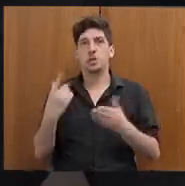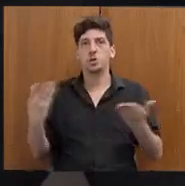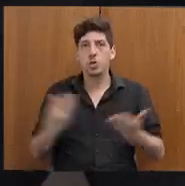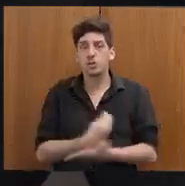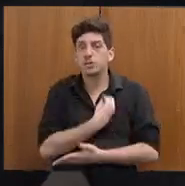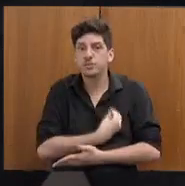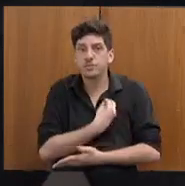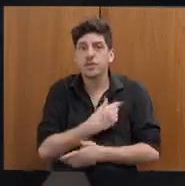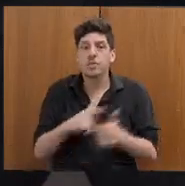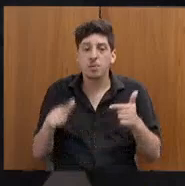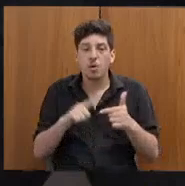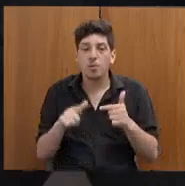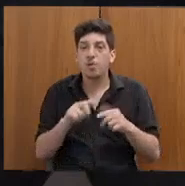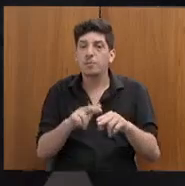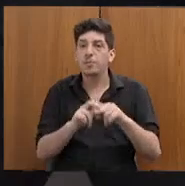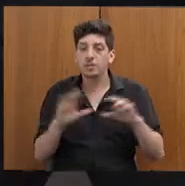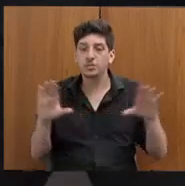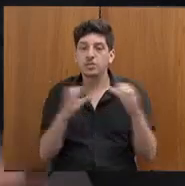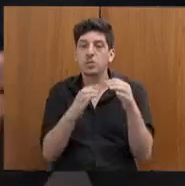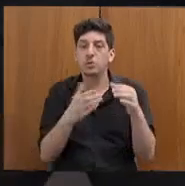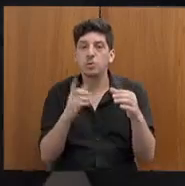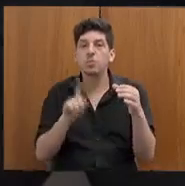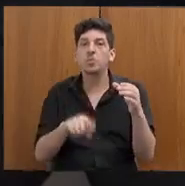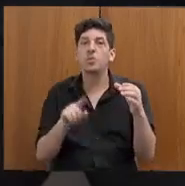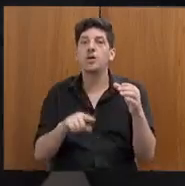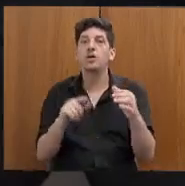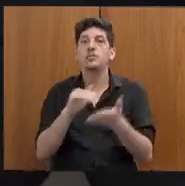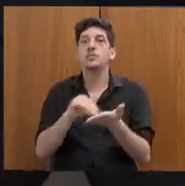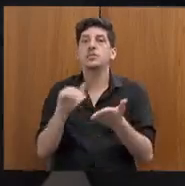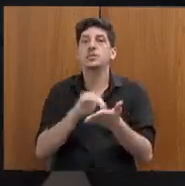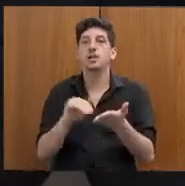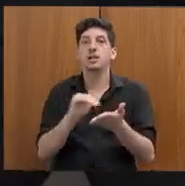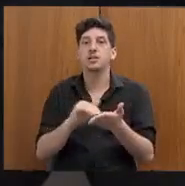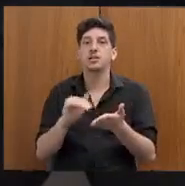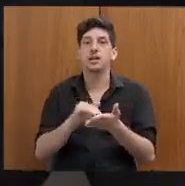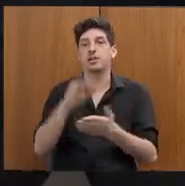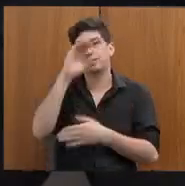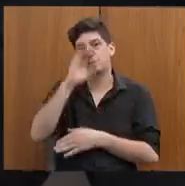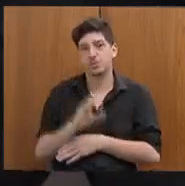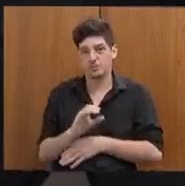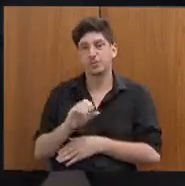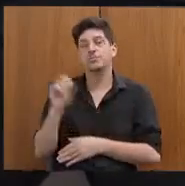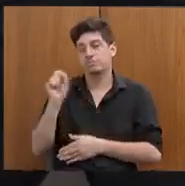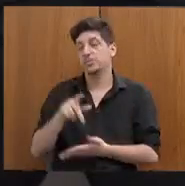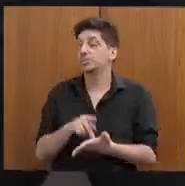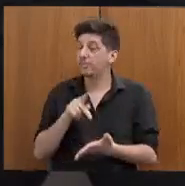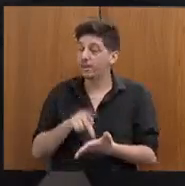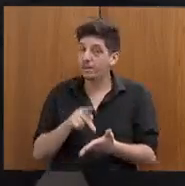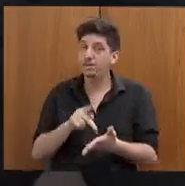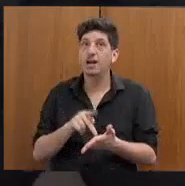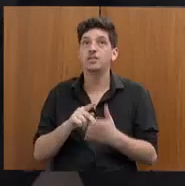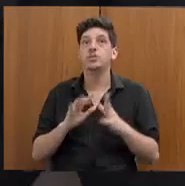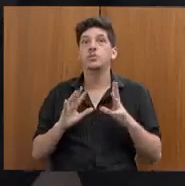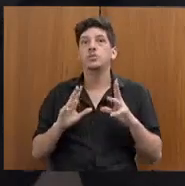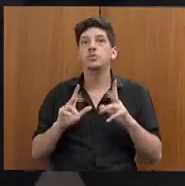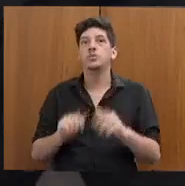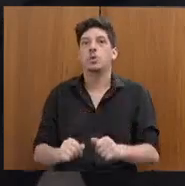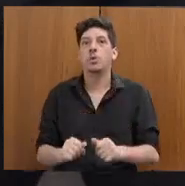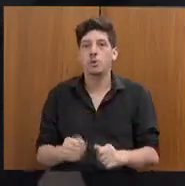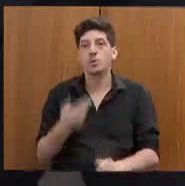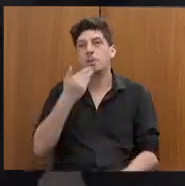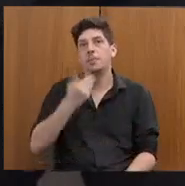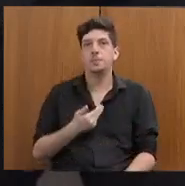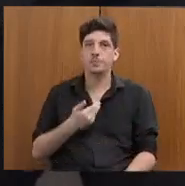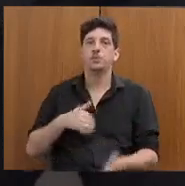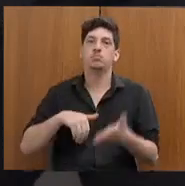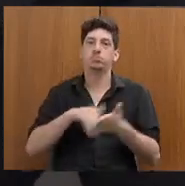quanto à equipe da Secretaria do Conselho. Todo mundo me pediu a exoneração, todo